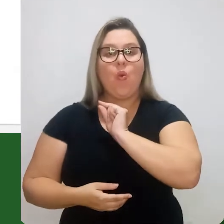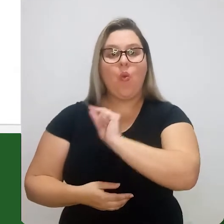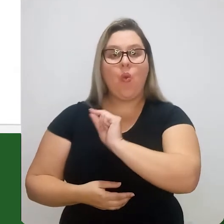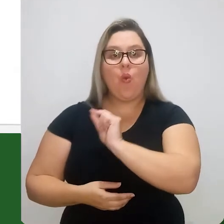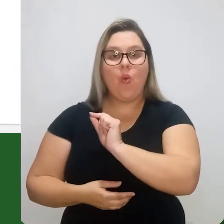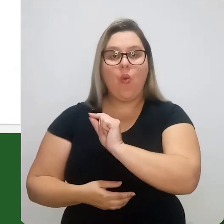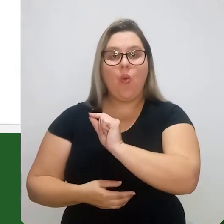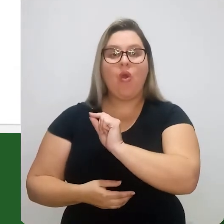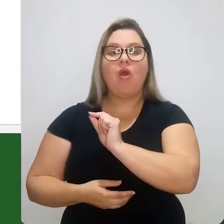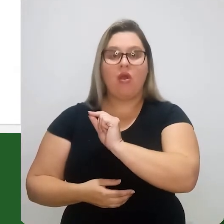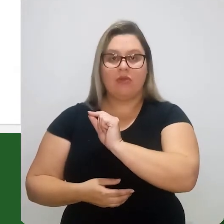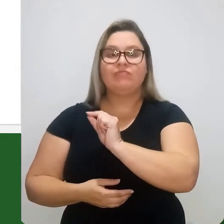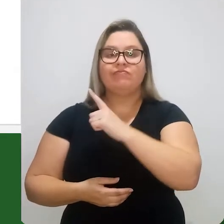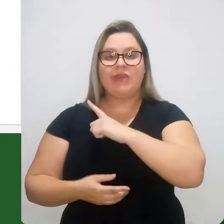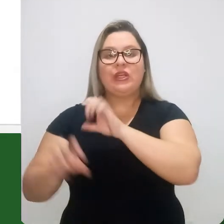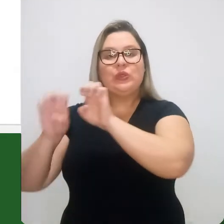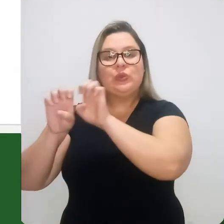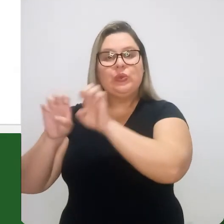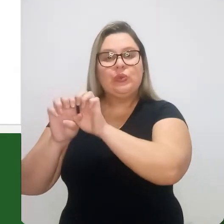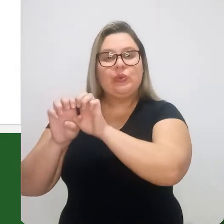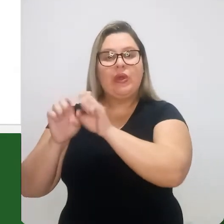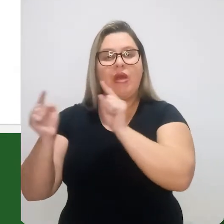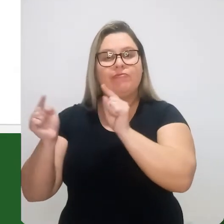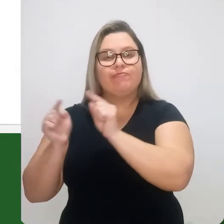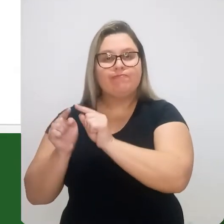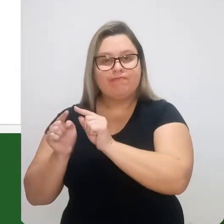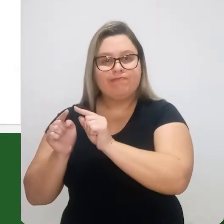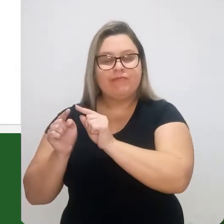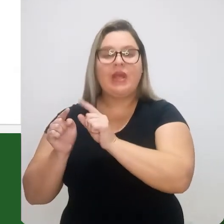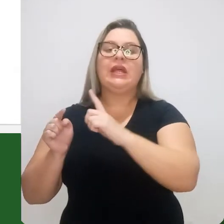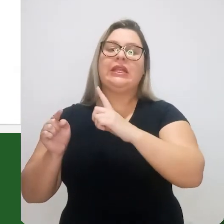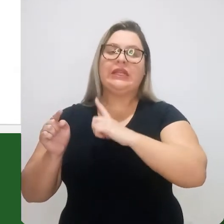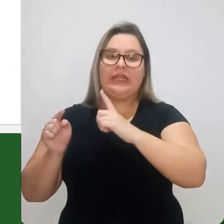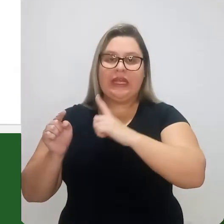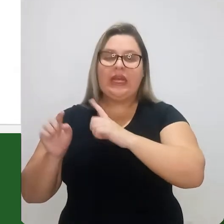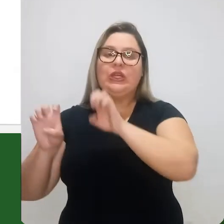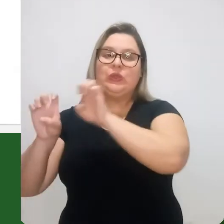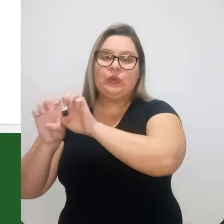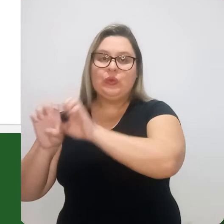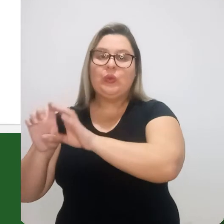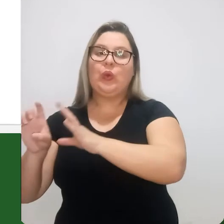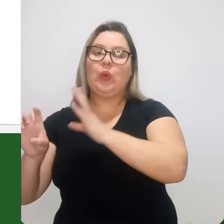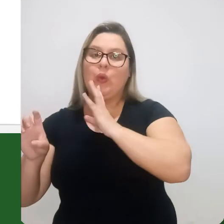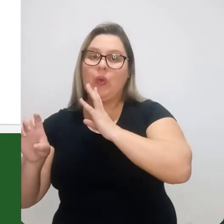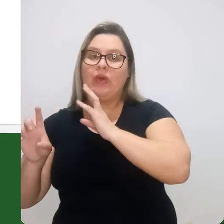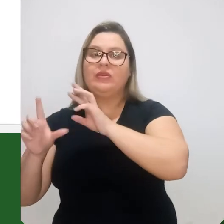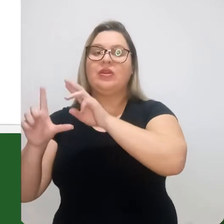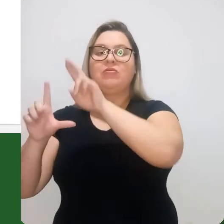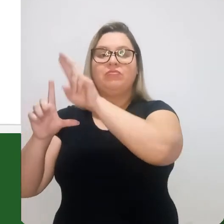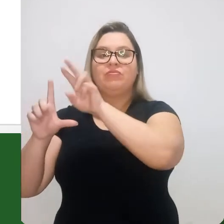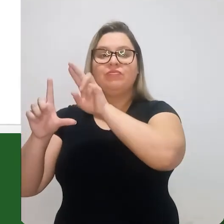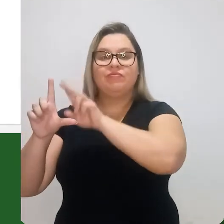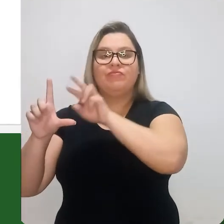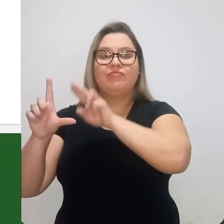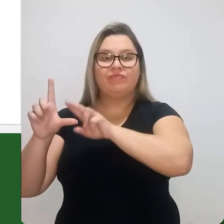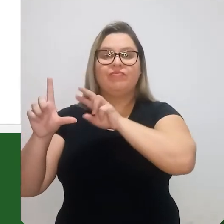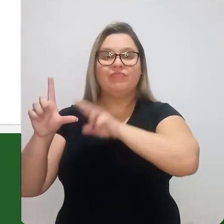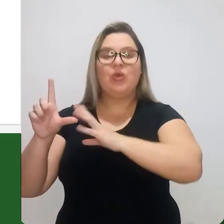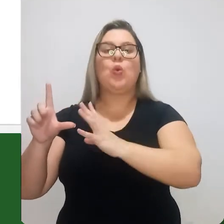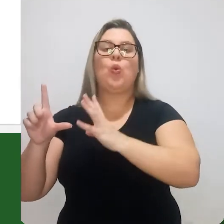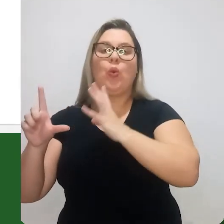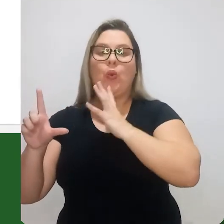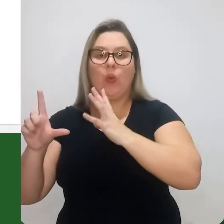nós conhecemos a sua microestrutura. Então, para esse estado, nós temos uma microestrutura bem conhecida, para esse estado, nós temos uma